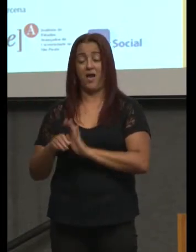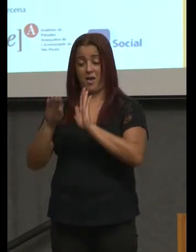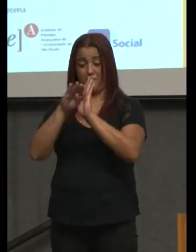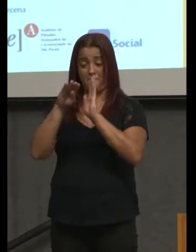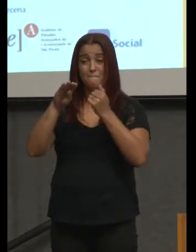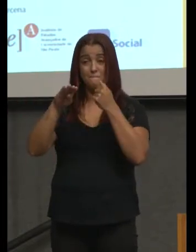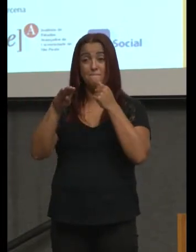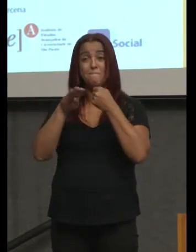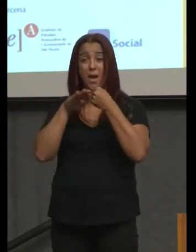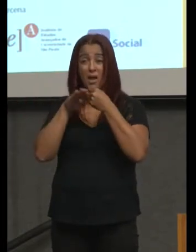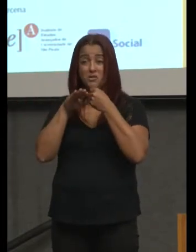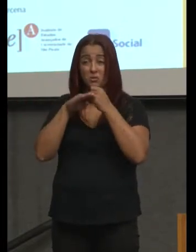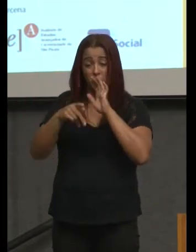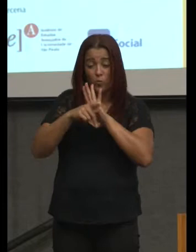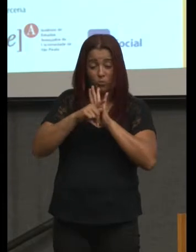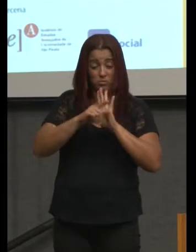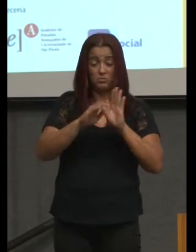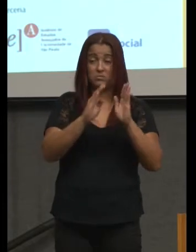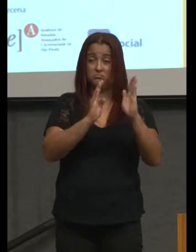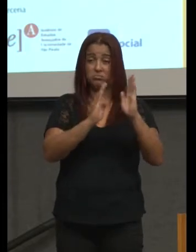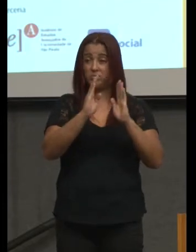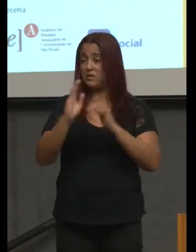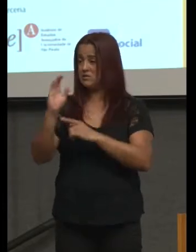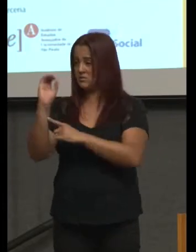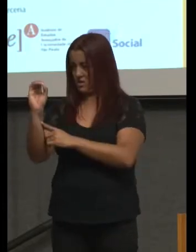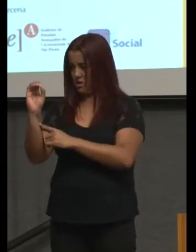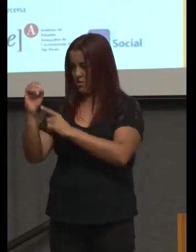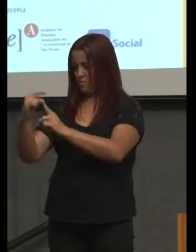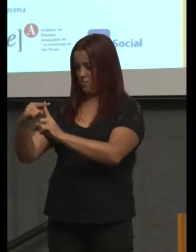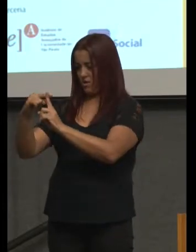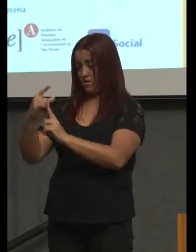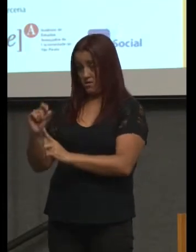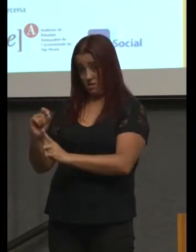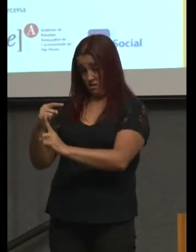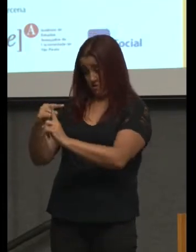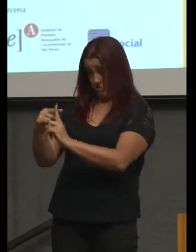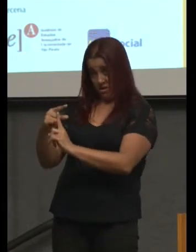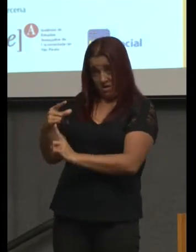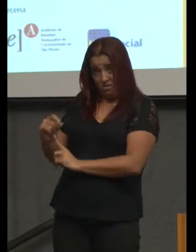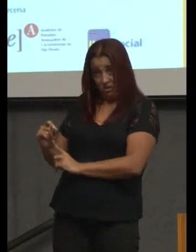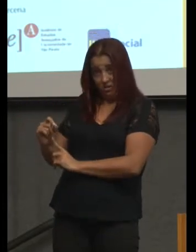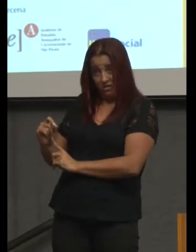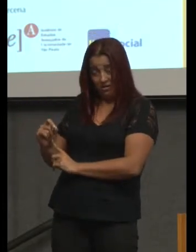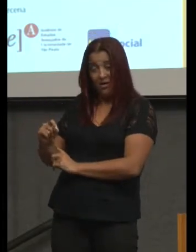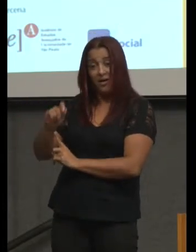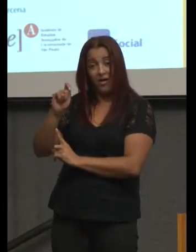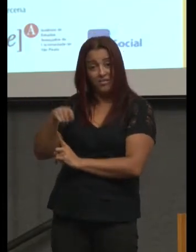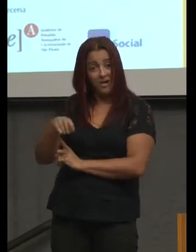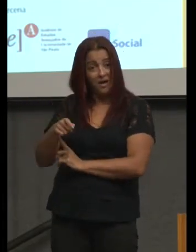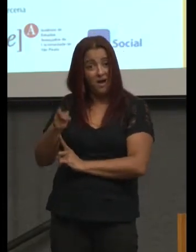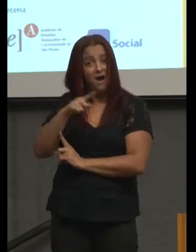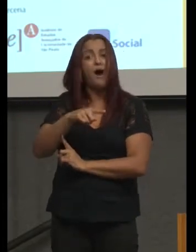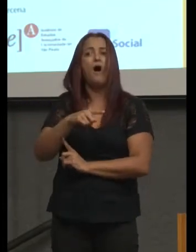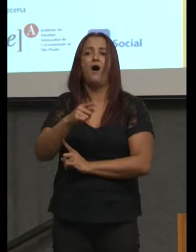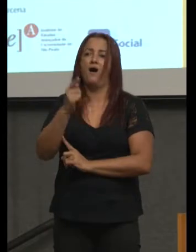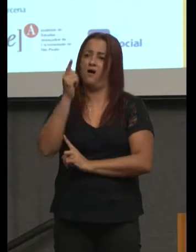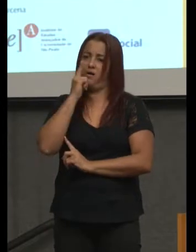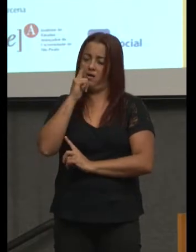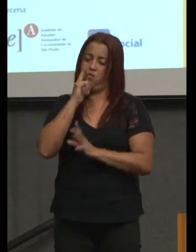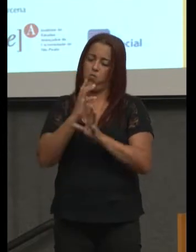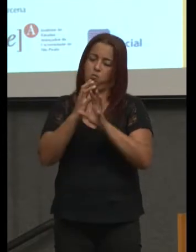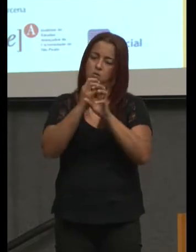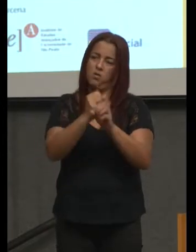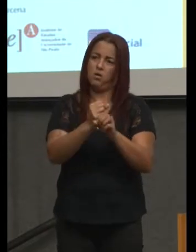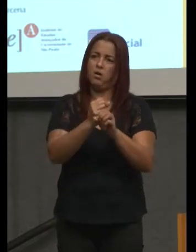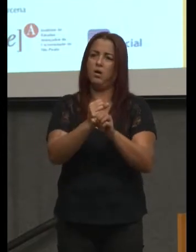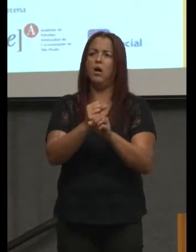zero mais 10 mais 10, dá 20 dividido por 3. Ou seja, você está